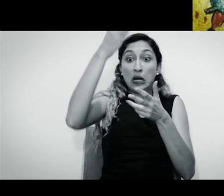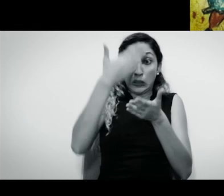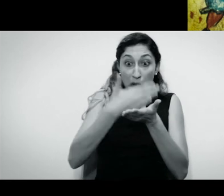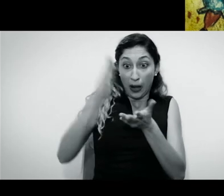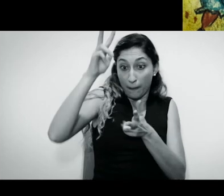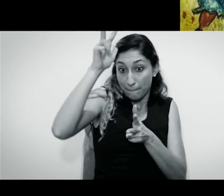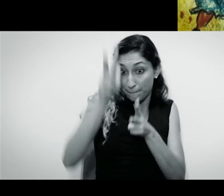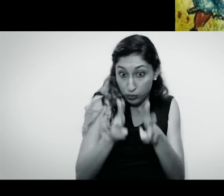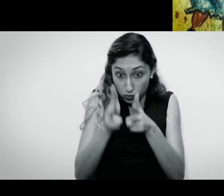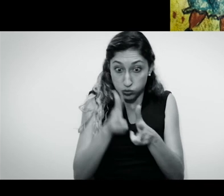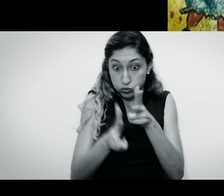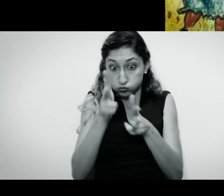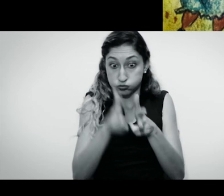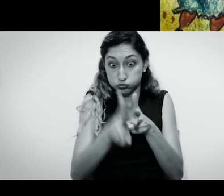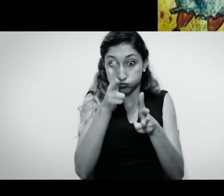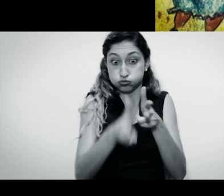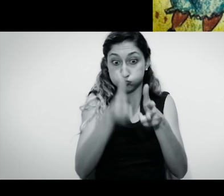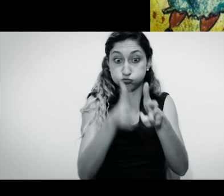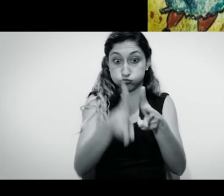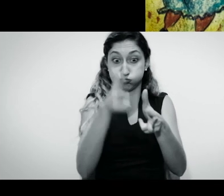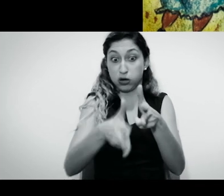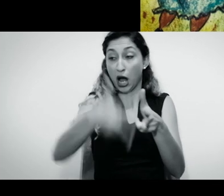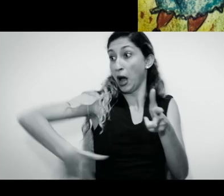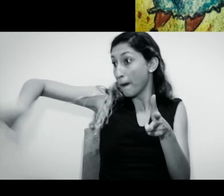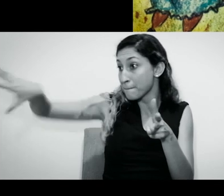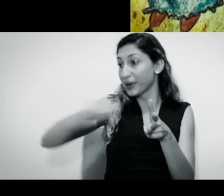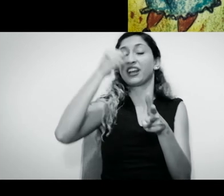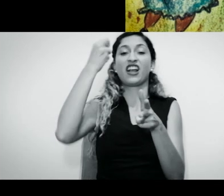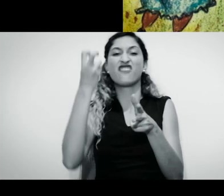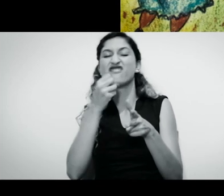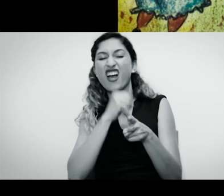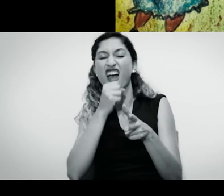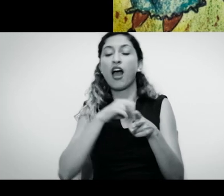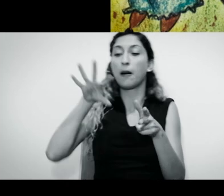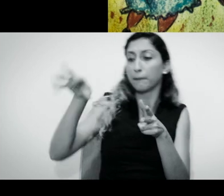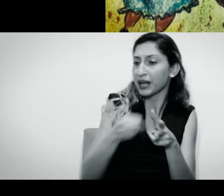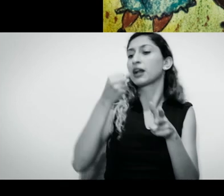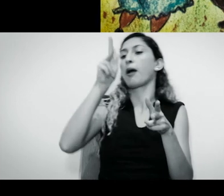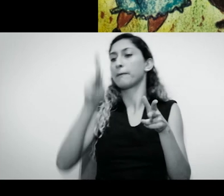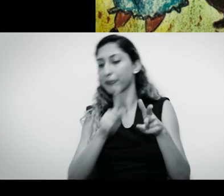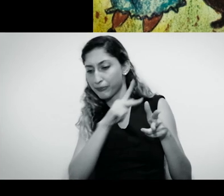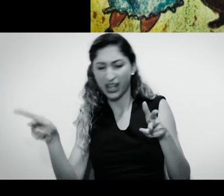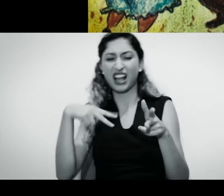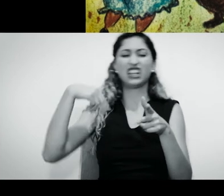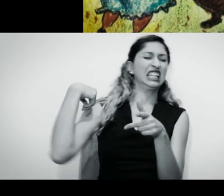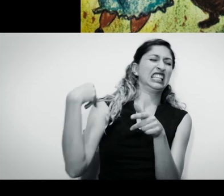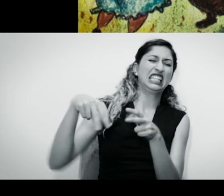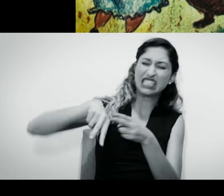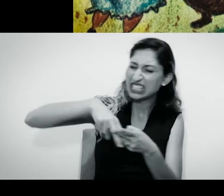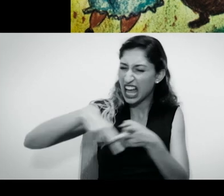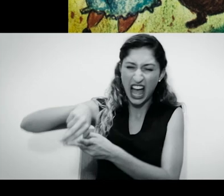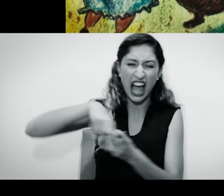padre na chaminé, perna, calça, braço, pé, calcinha, renda, saiote, tudo de pernas para o ar. A casa trem veio